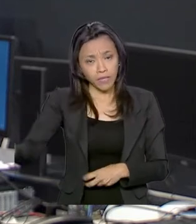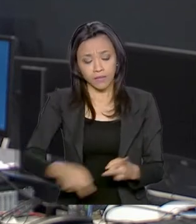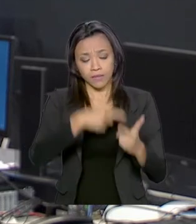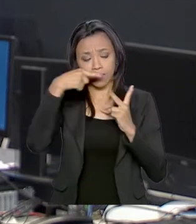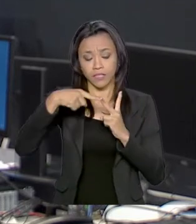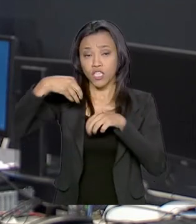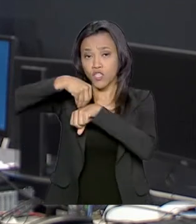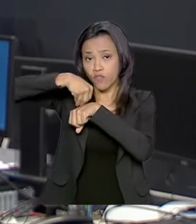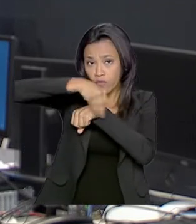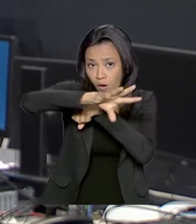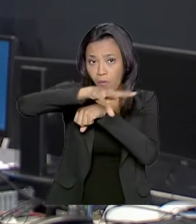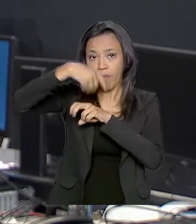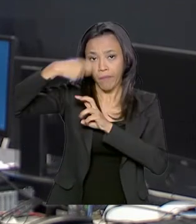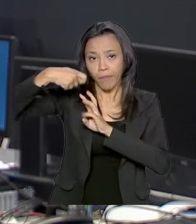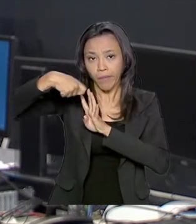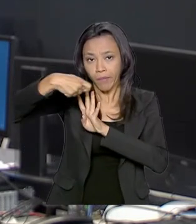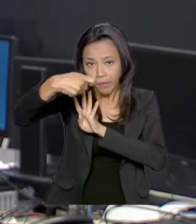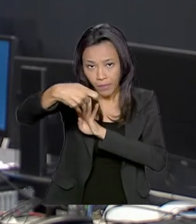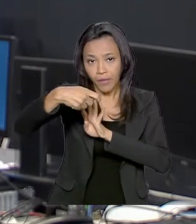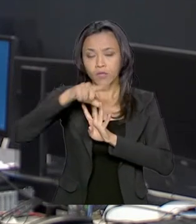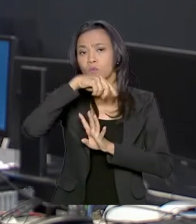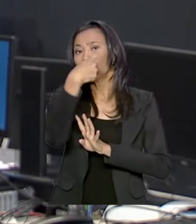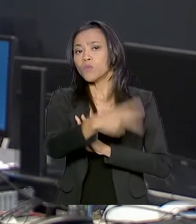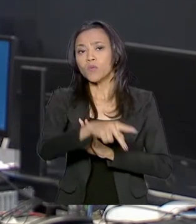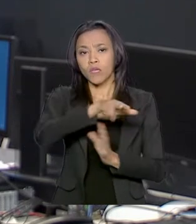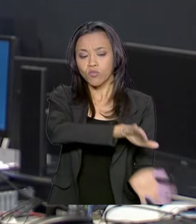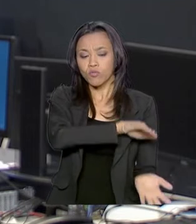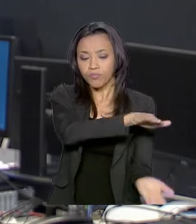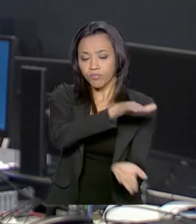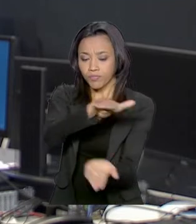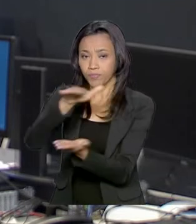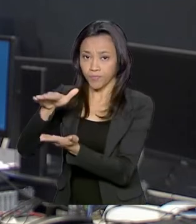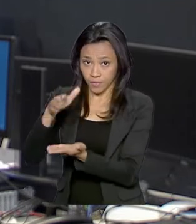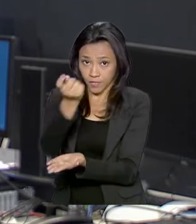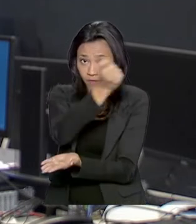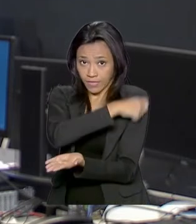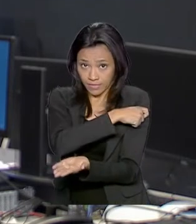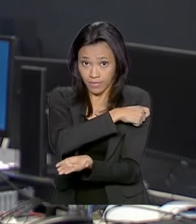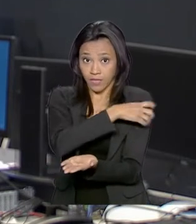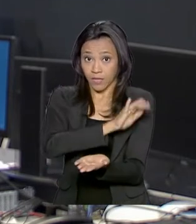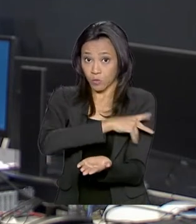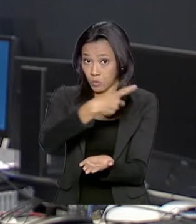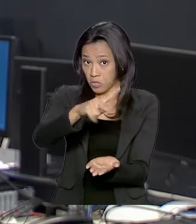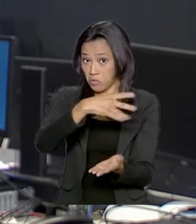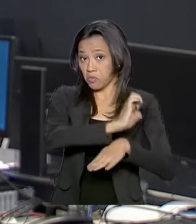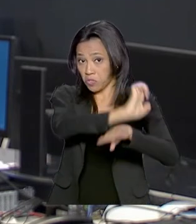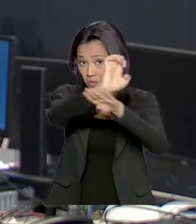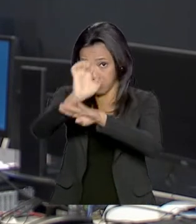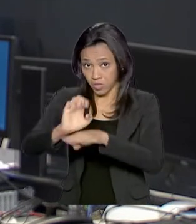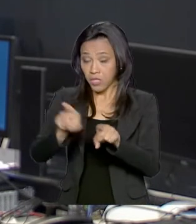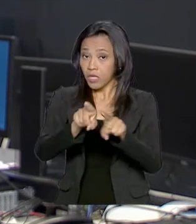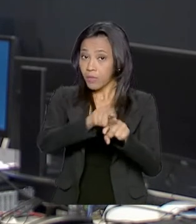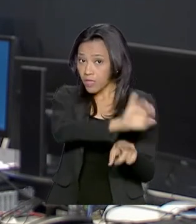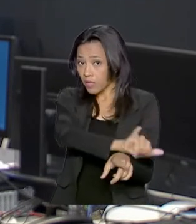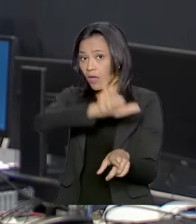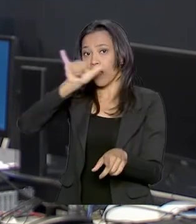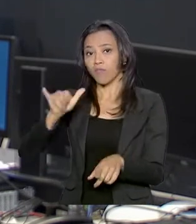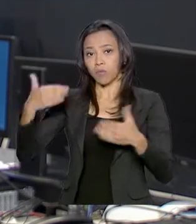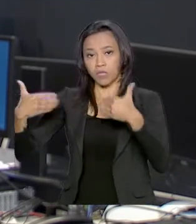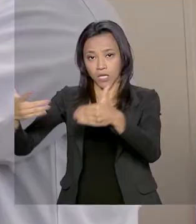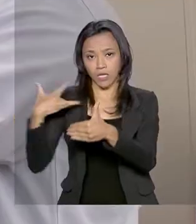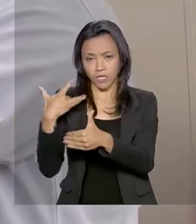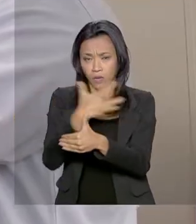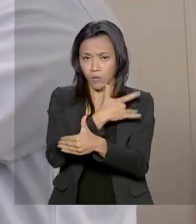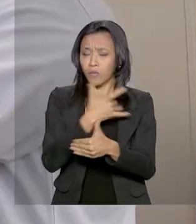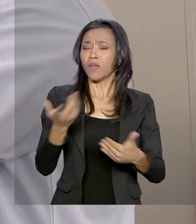mensalmente seus estoques de vacinas à Secretaria de Saúde dos Estados e ao Ministério da Saúde. A vacina é a maneira mais simples e eficaz